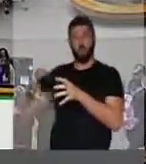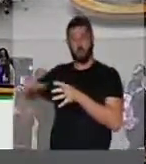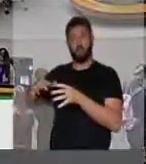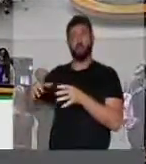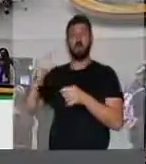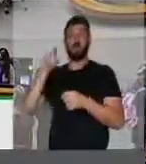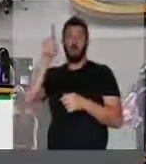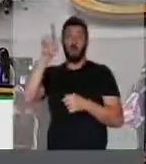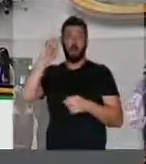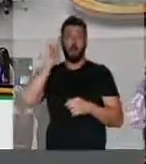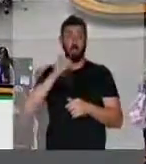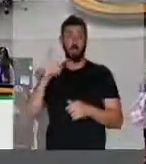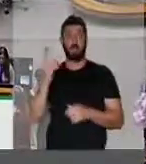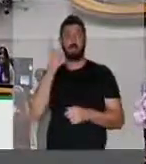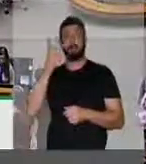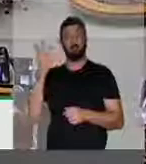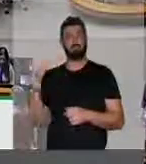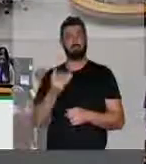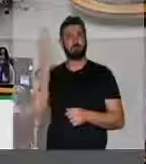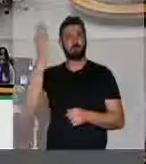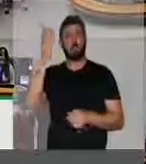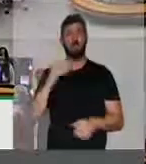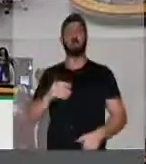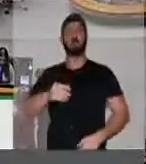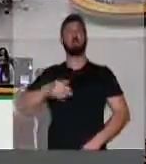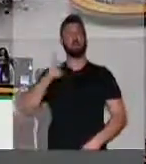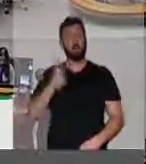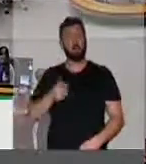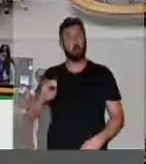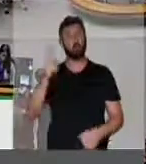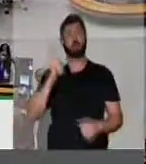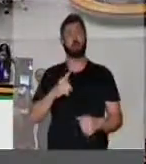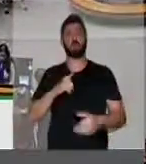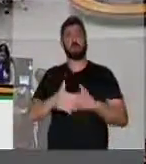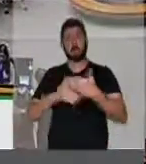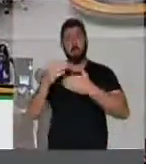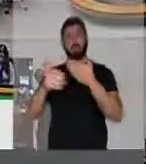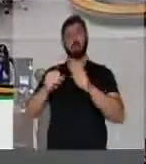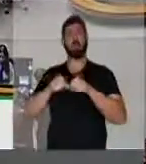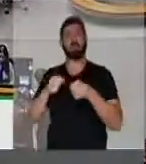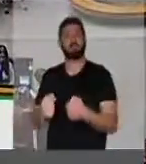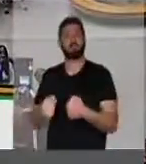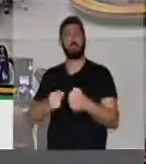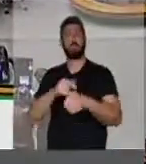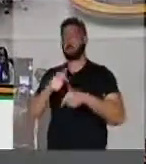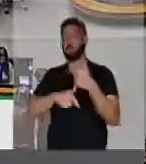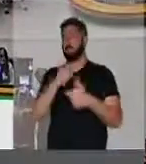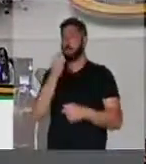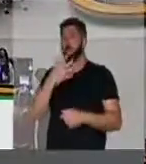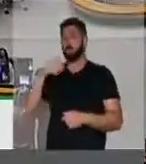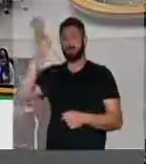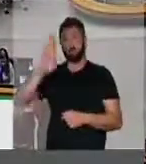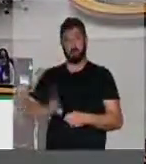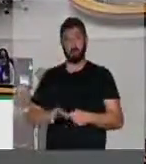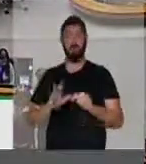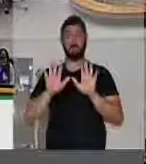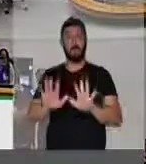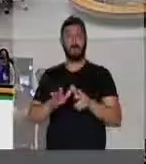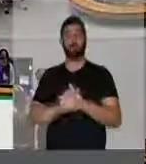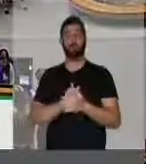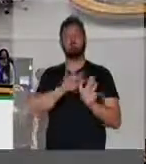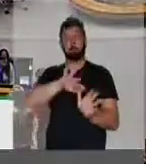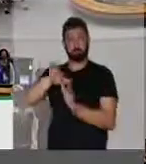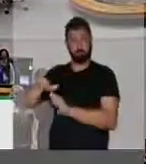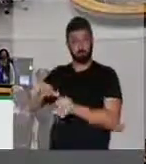ela que foi uma grande deputada aqui e continua e vai desenvolver e desempenhar um grande papel no Brasil. Agora,